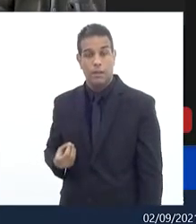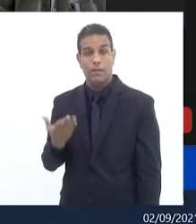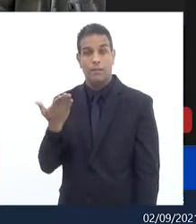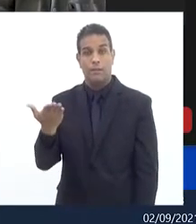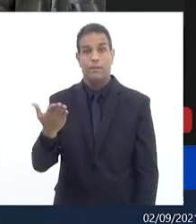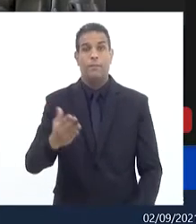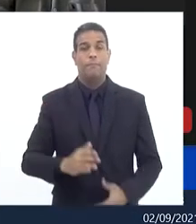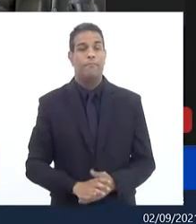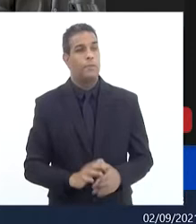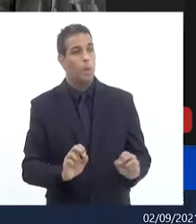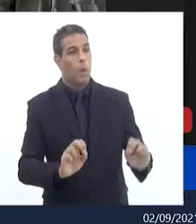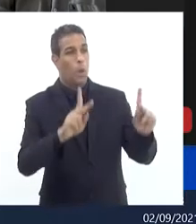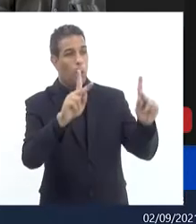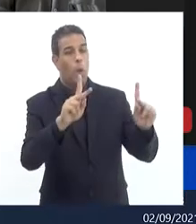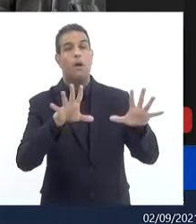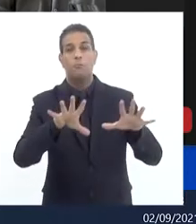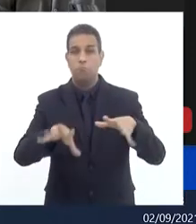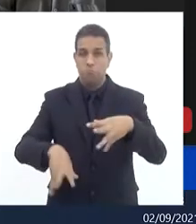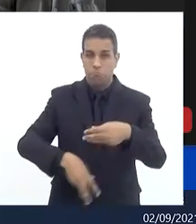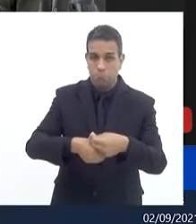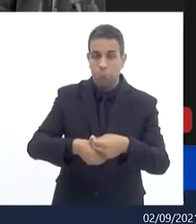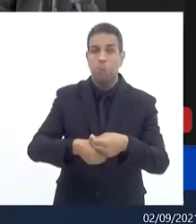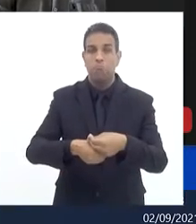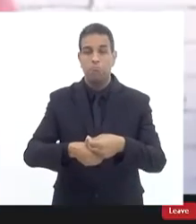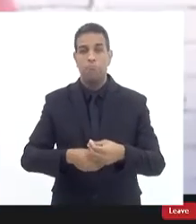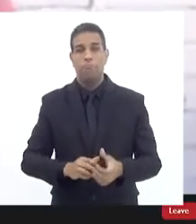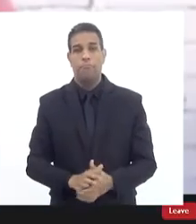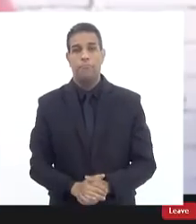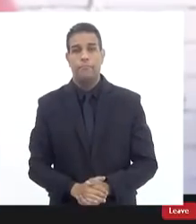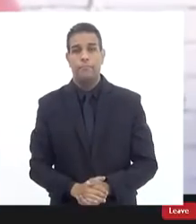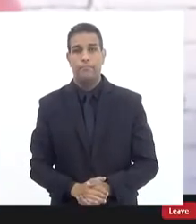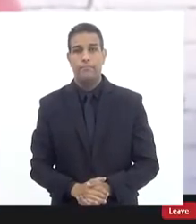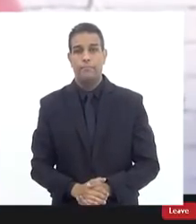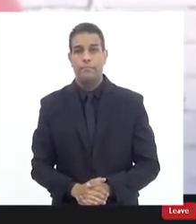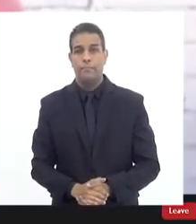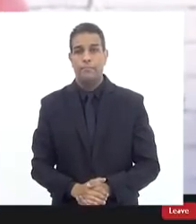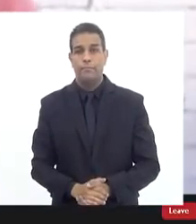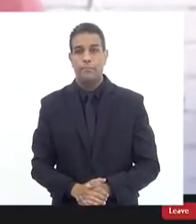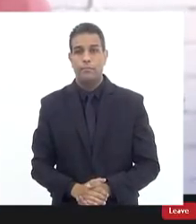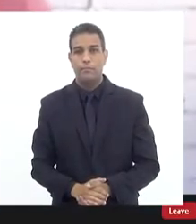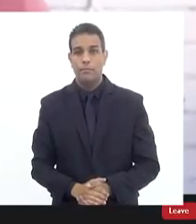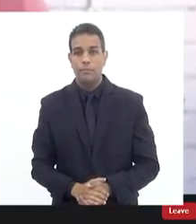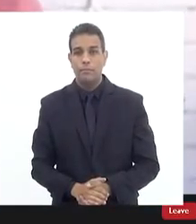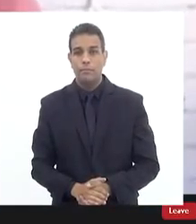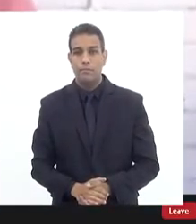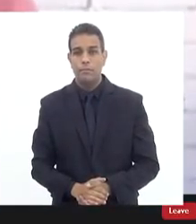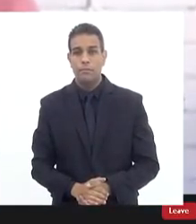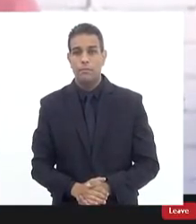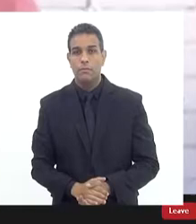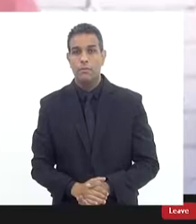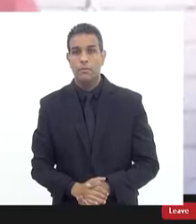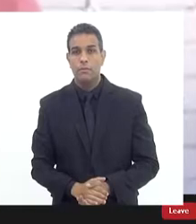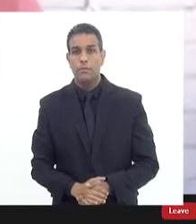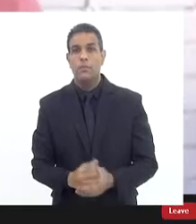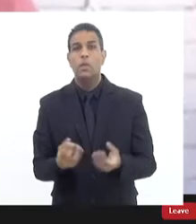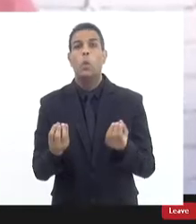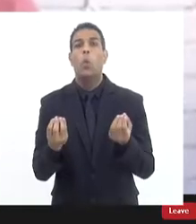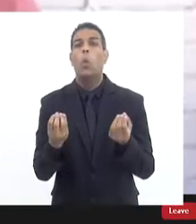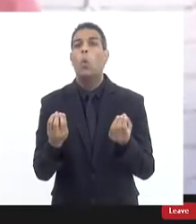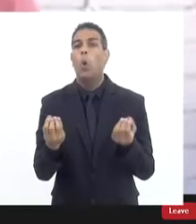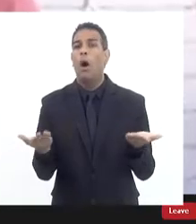ok eu vou acrescentar também uma também alguma exposição sobre como tem